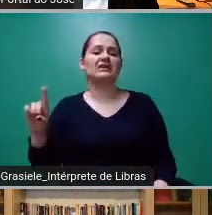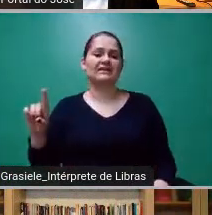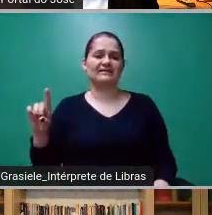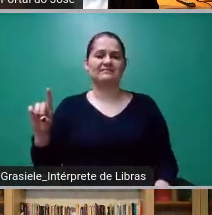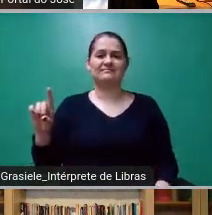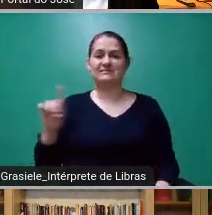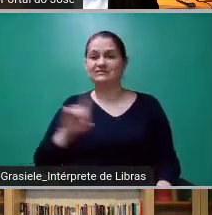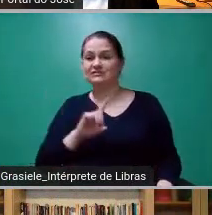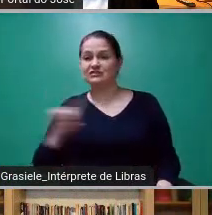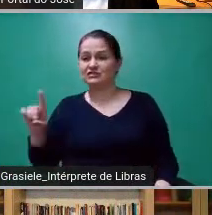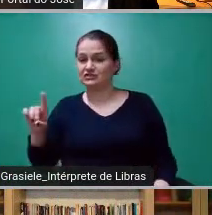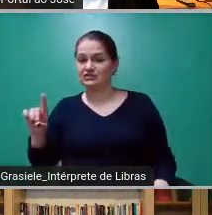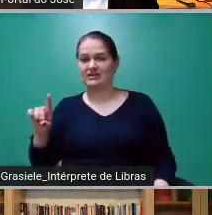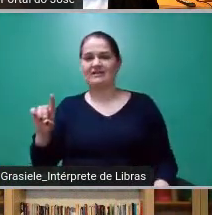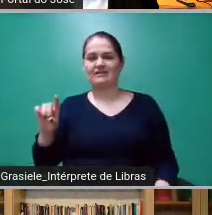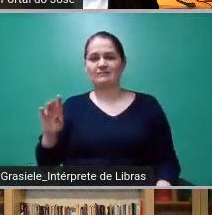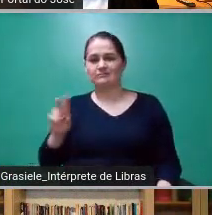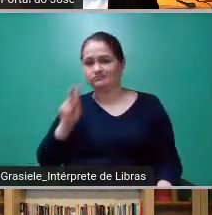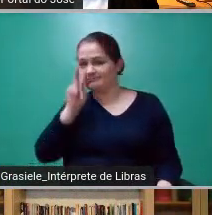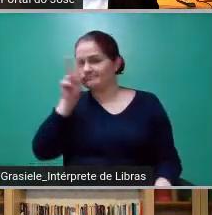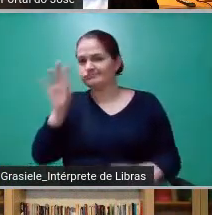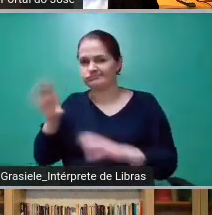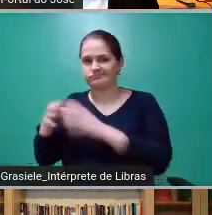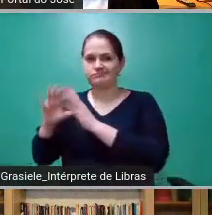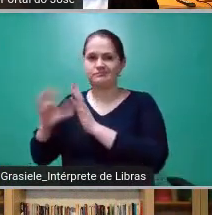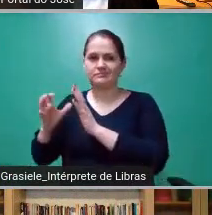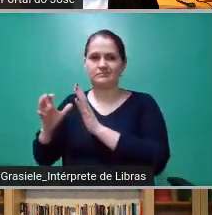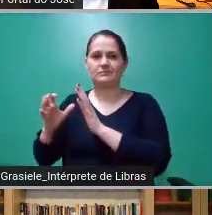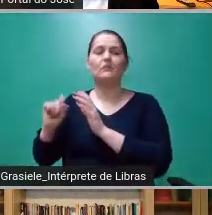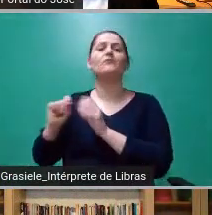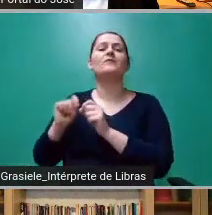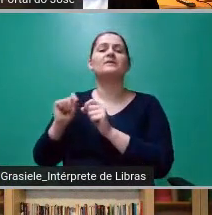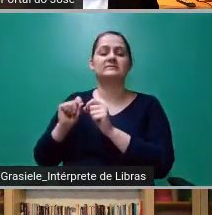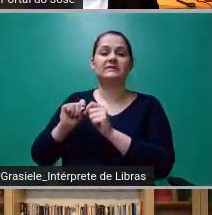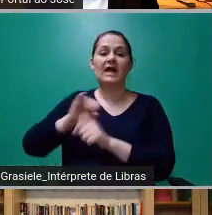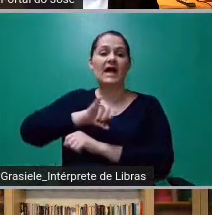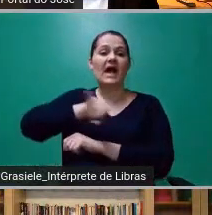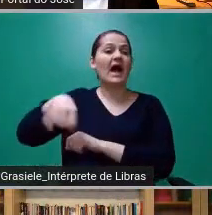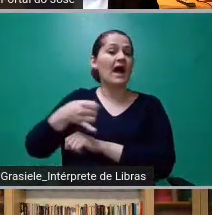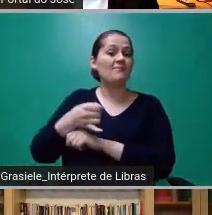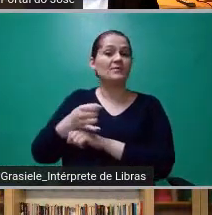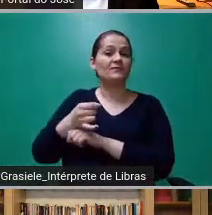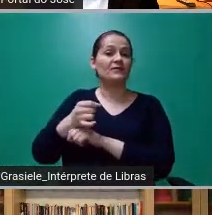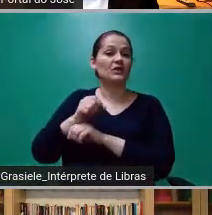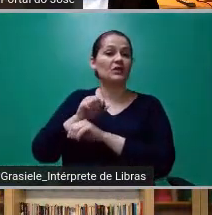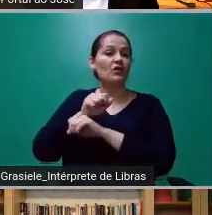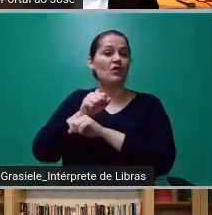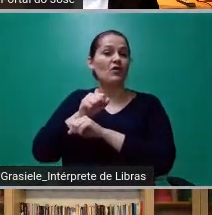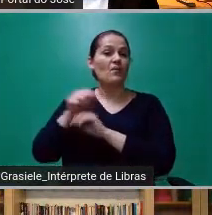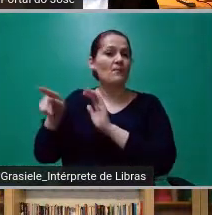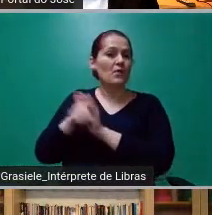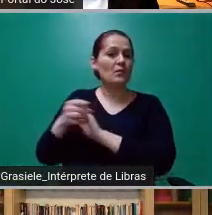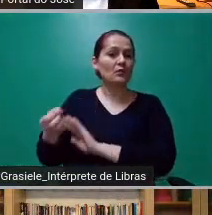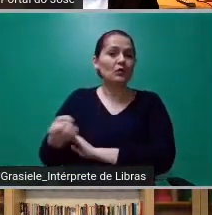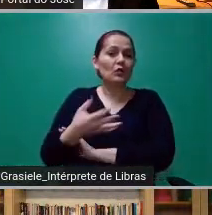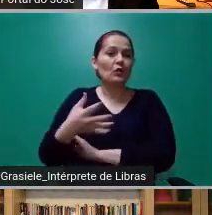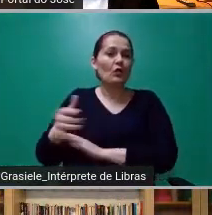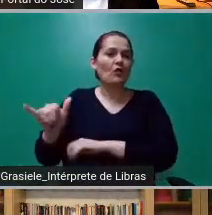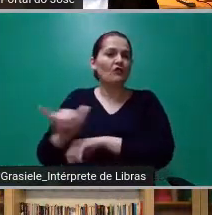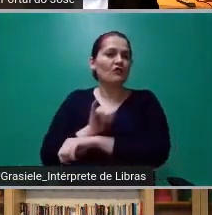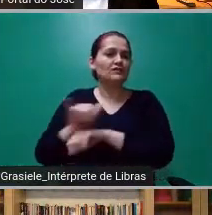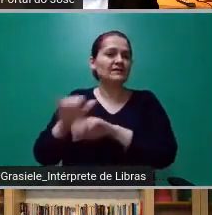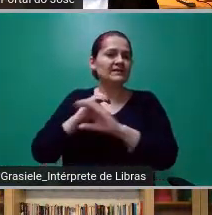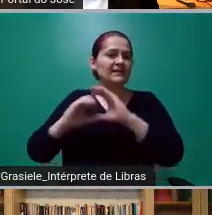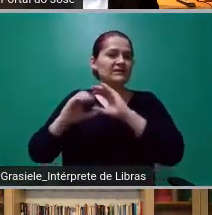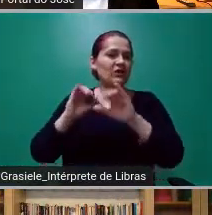esses novos instrumentos de comunicação em armas de manipulação descarada para reabilitar projetos de surgimento